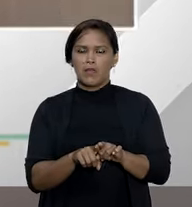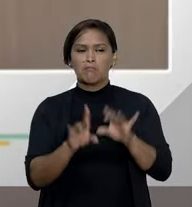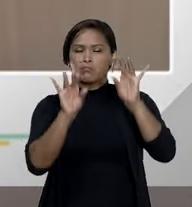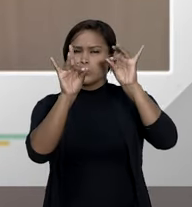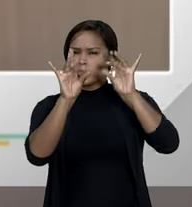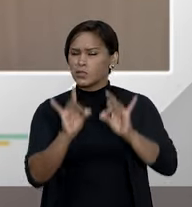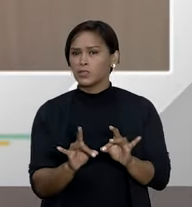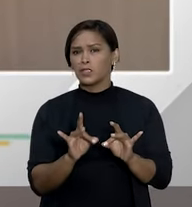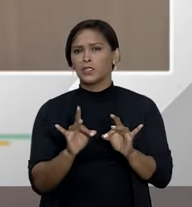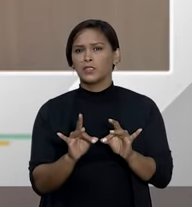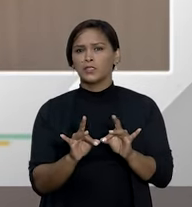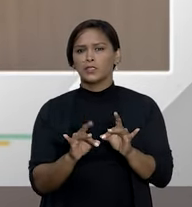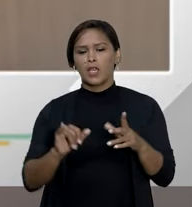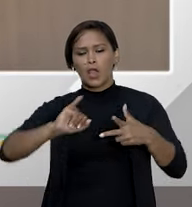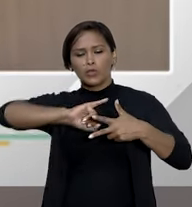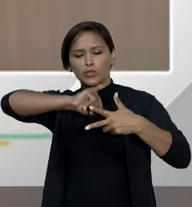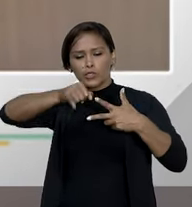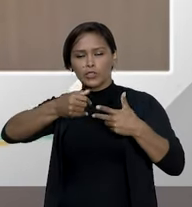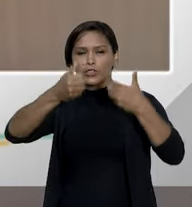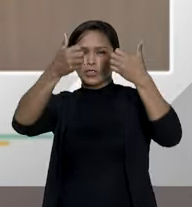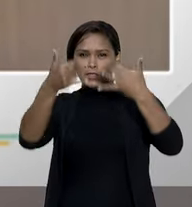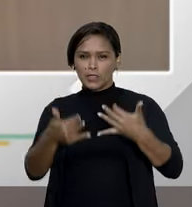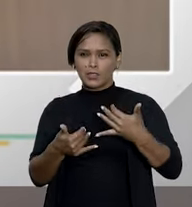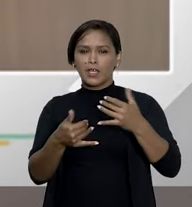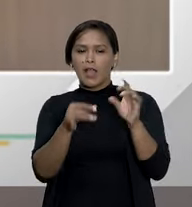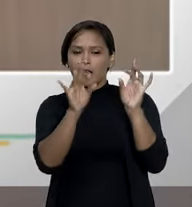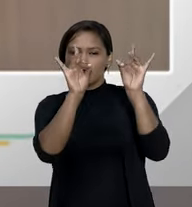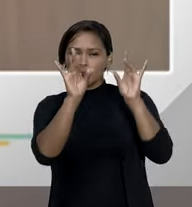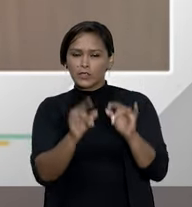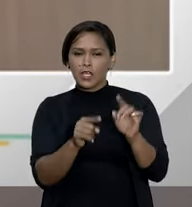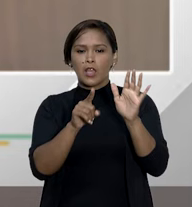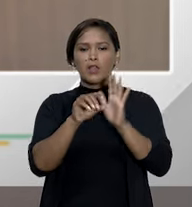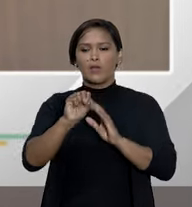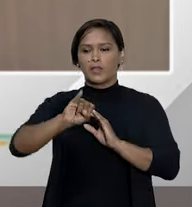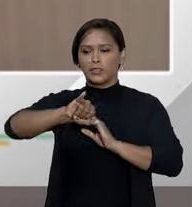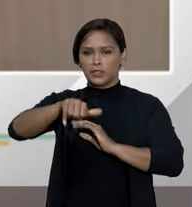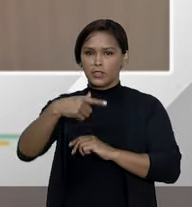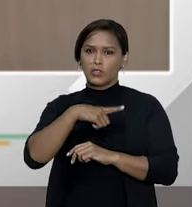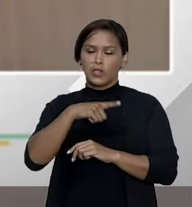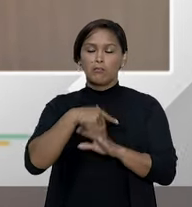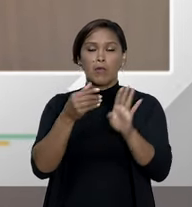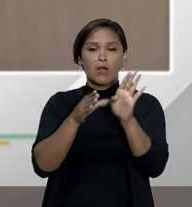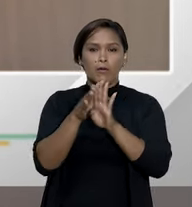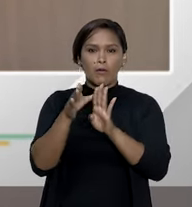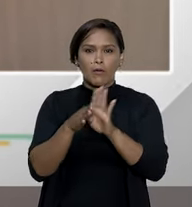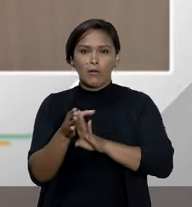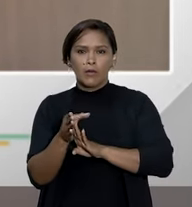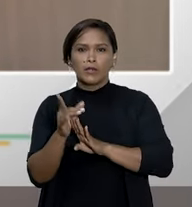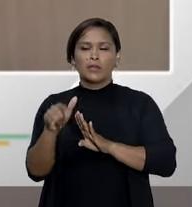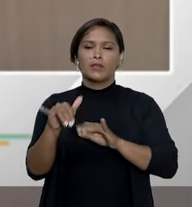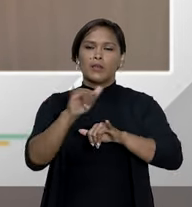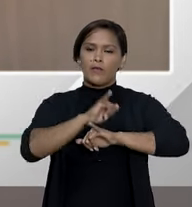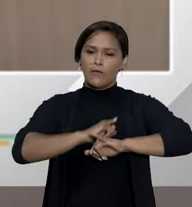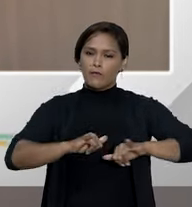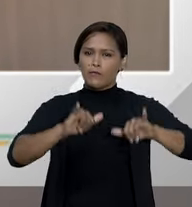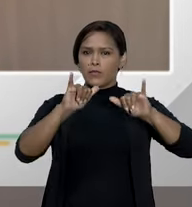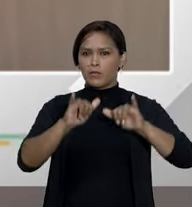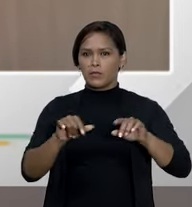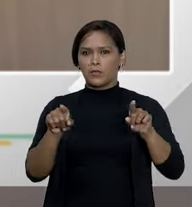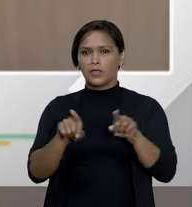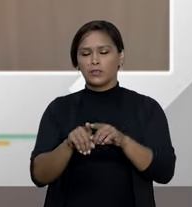sensível no âmbito do poder judiciário o superior tem orientado de forma hoje já